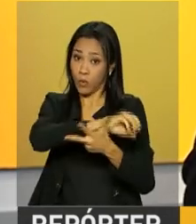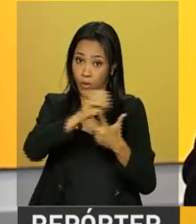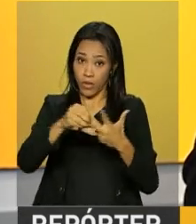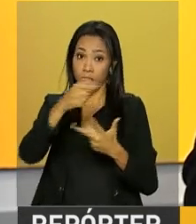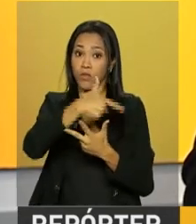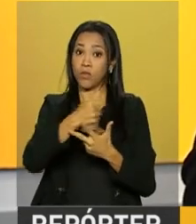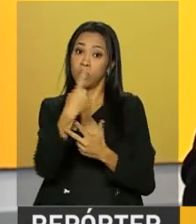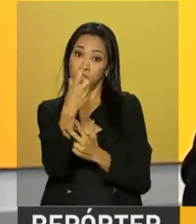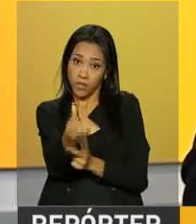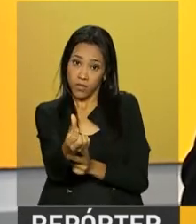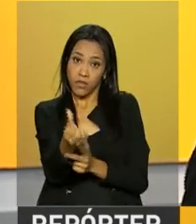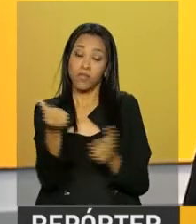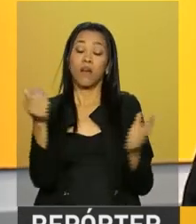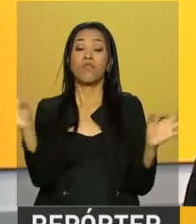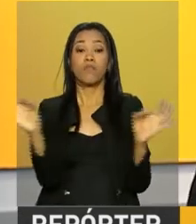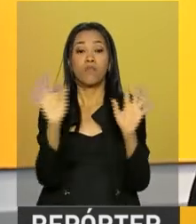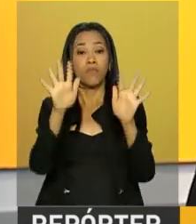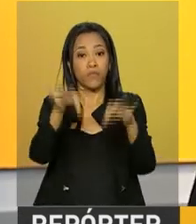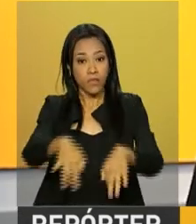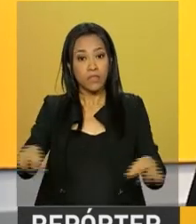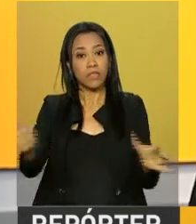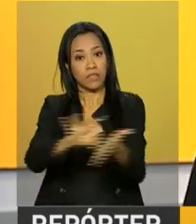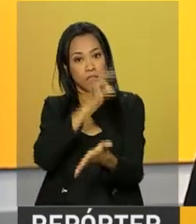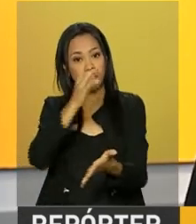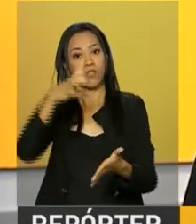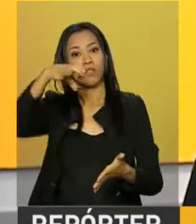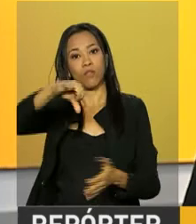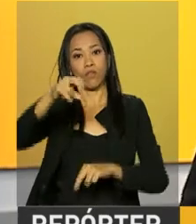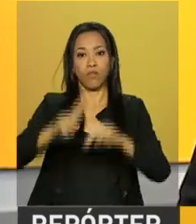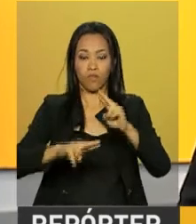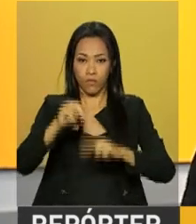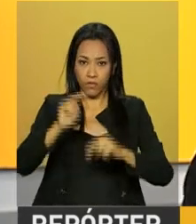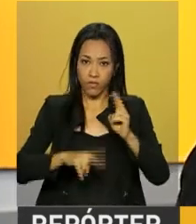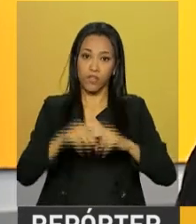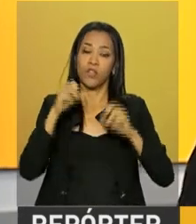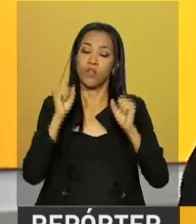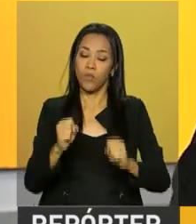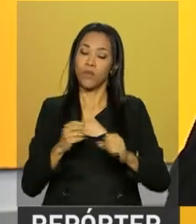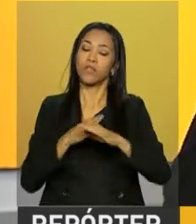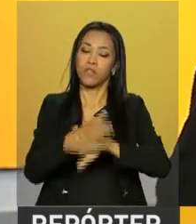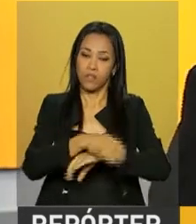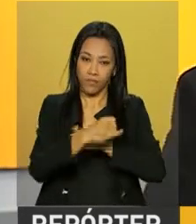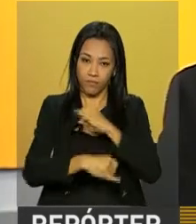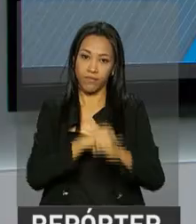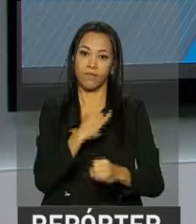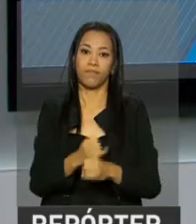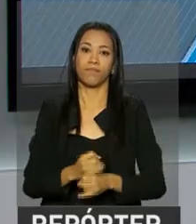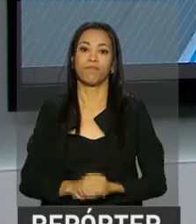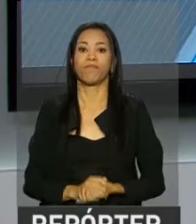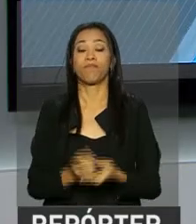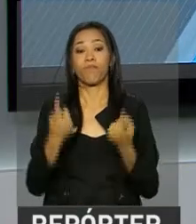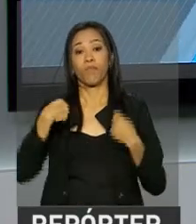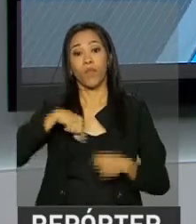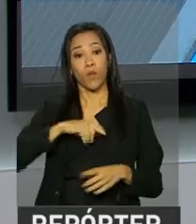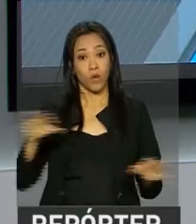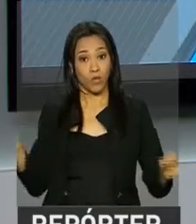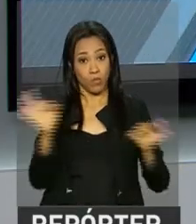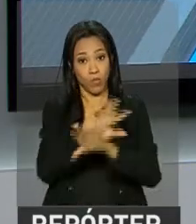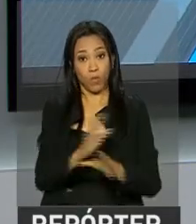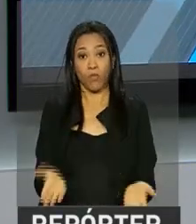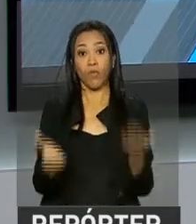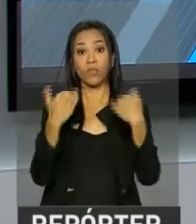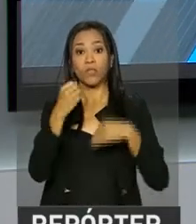As inscrições terminam no dia 9 de junho e devem ser feitas pela internet. E nós ficamos por aqui,